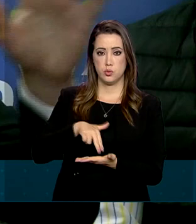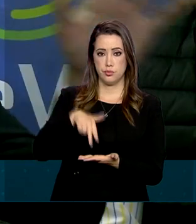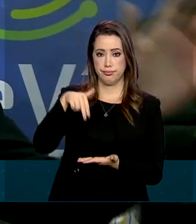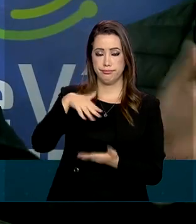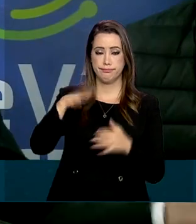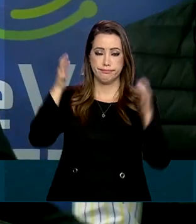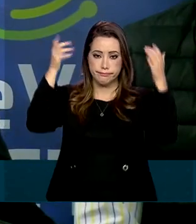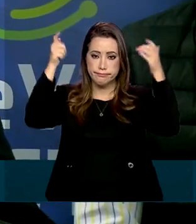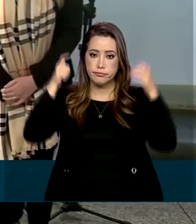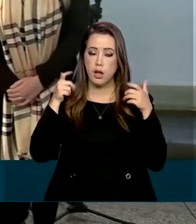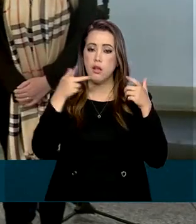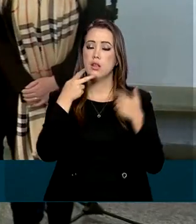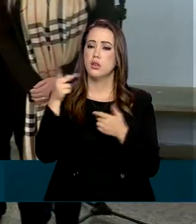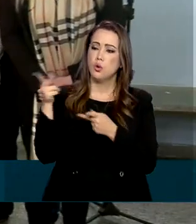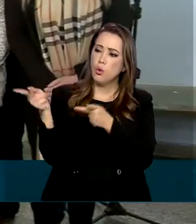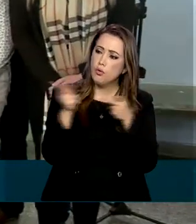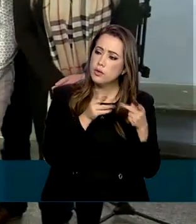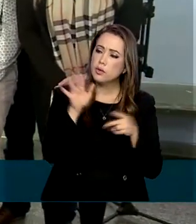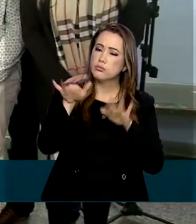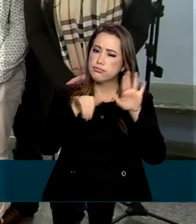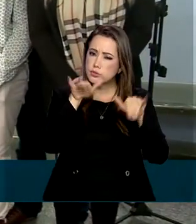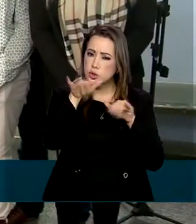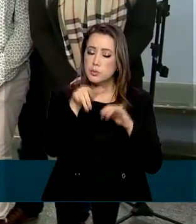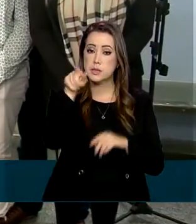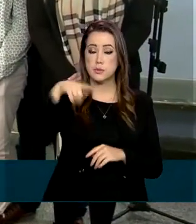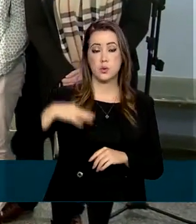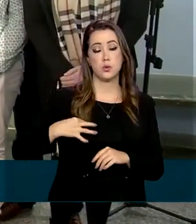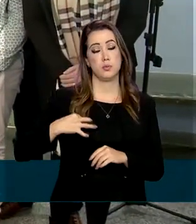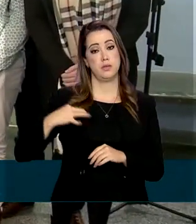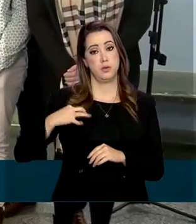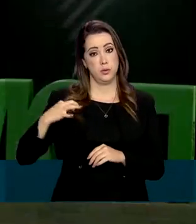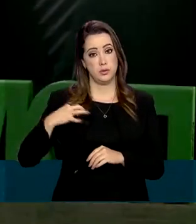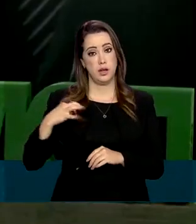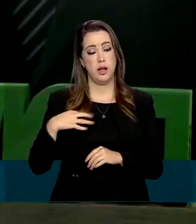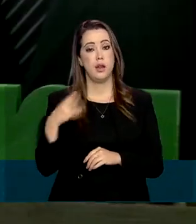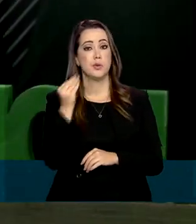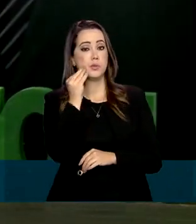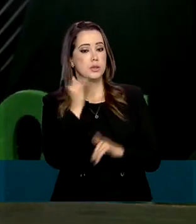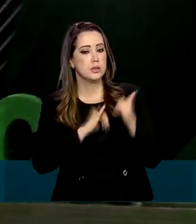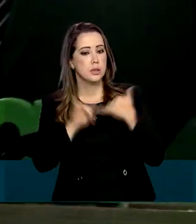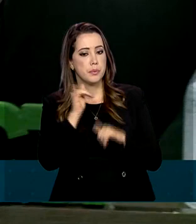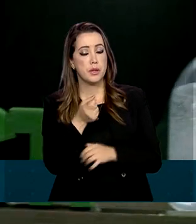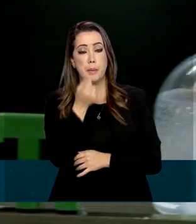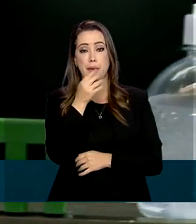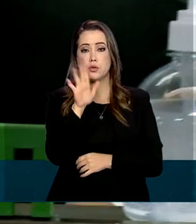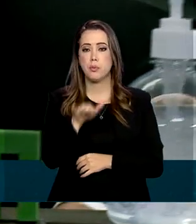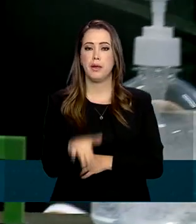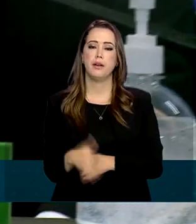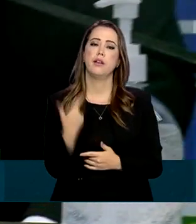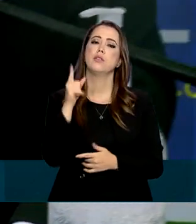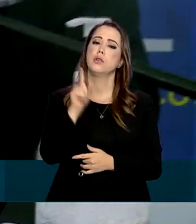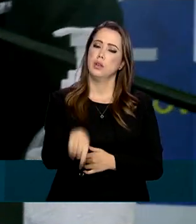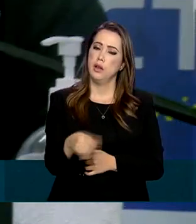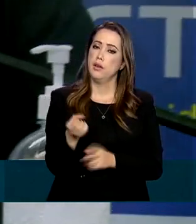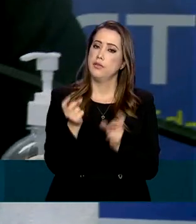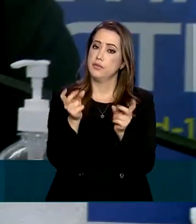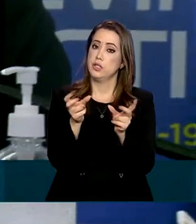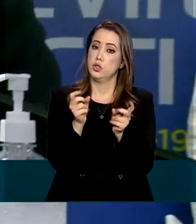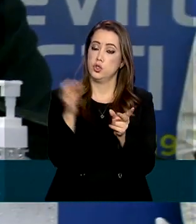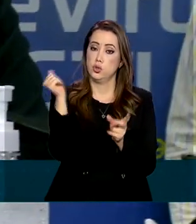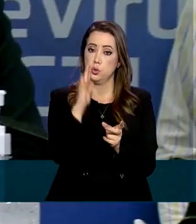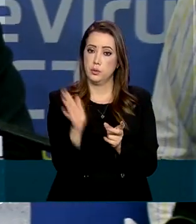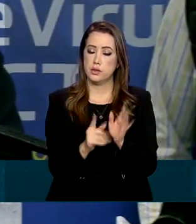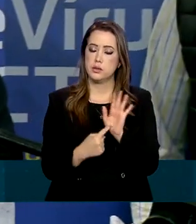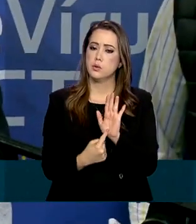e falou sobre a importância do papel dos voluntários nos testes de um remédio barato que já é vendido no Brasil e que